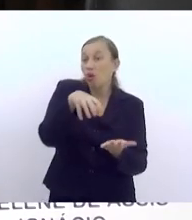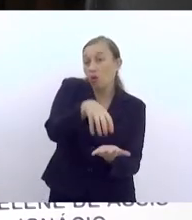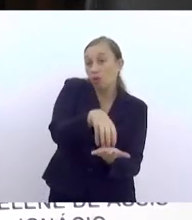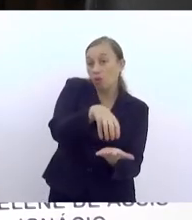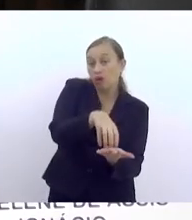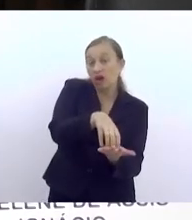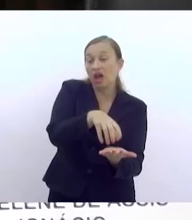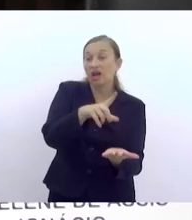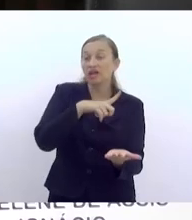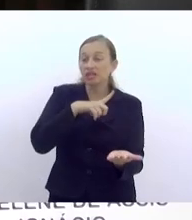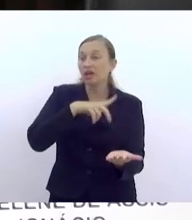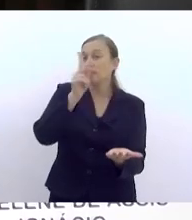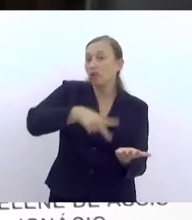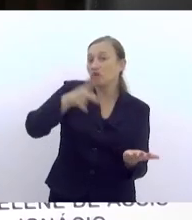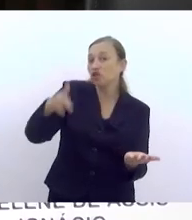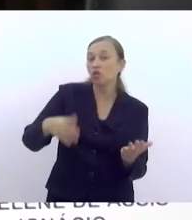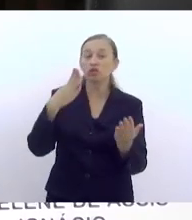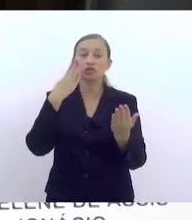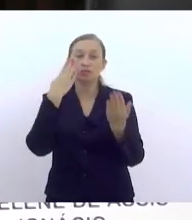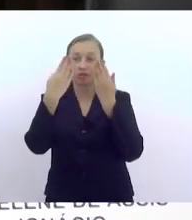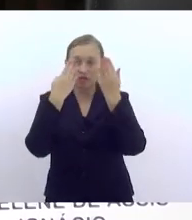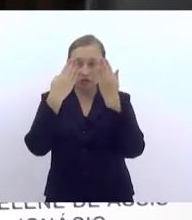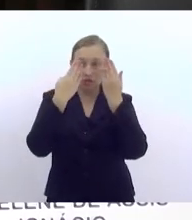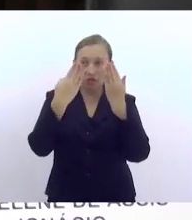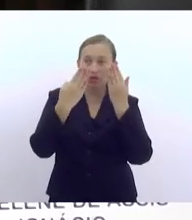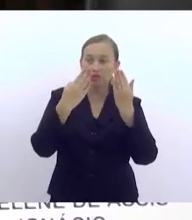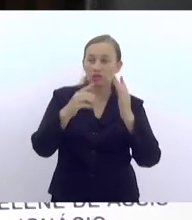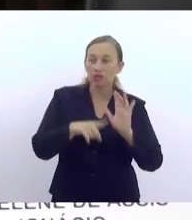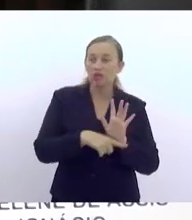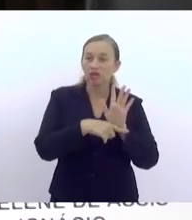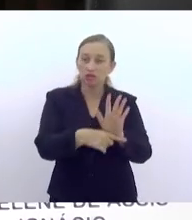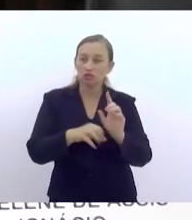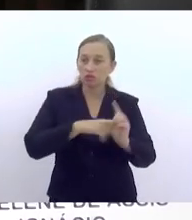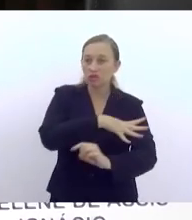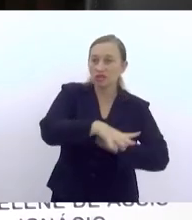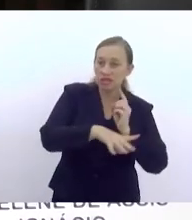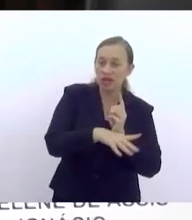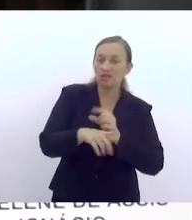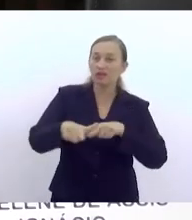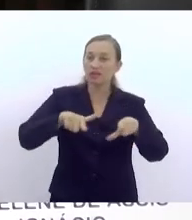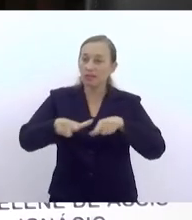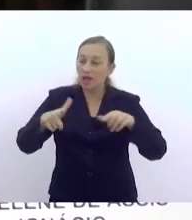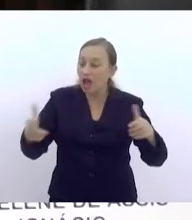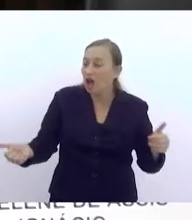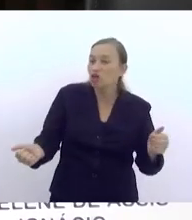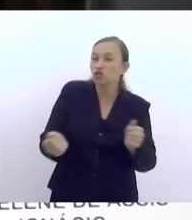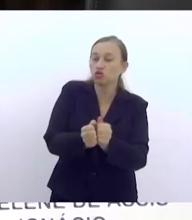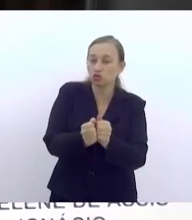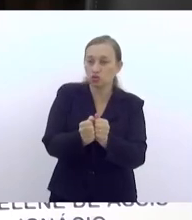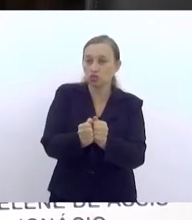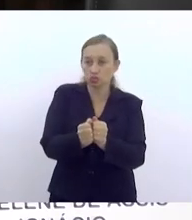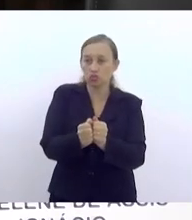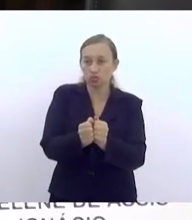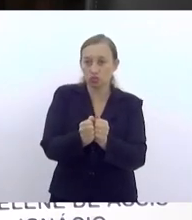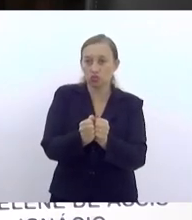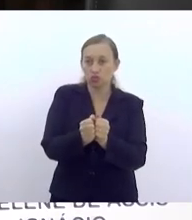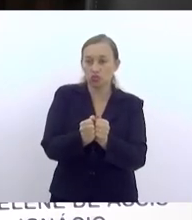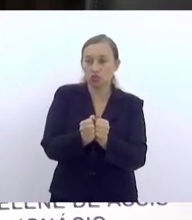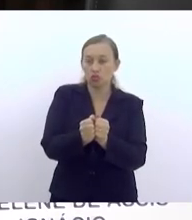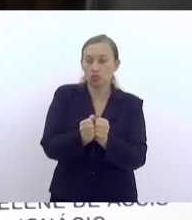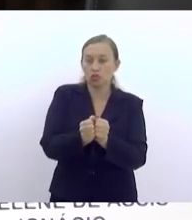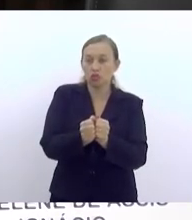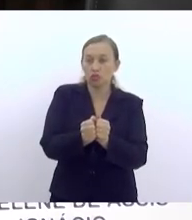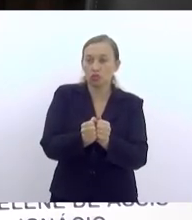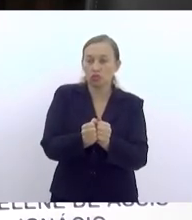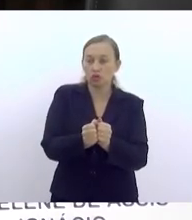professores, psicólogos e assistentes sociais, que justamente vai trabalhar, são inseridos na educação,